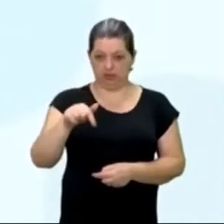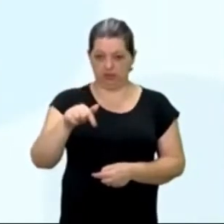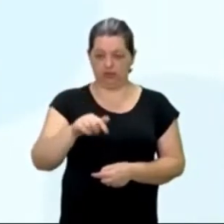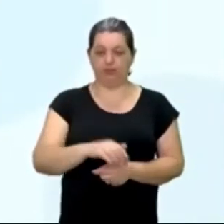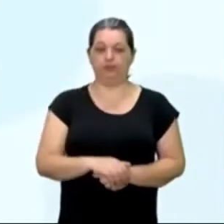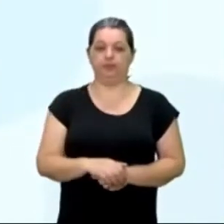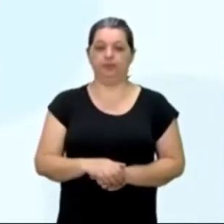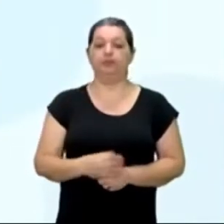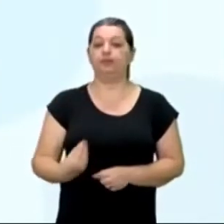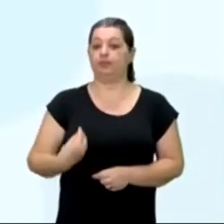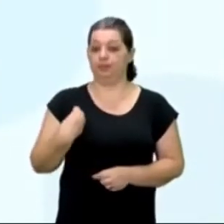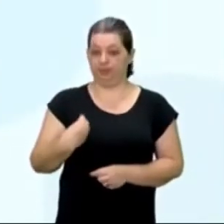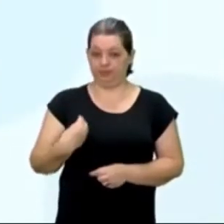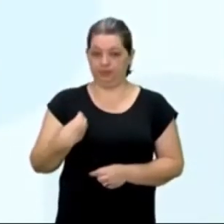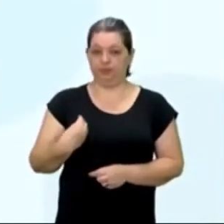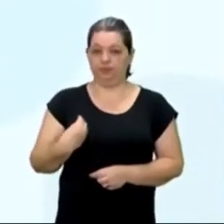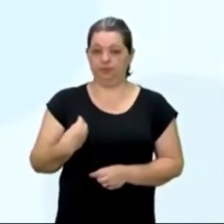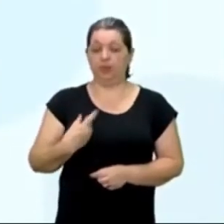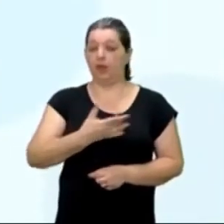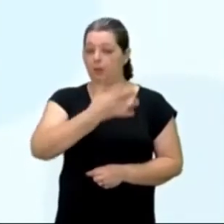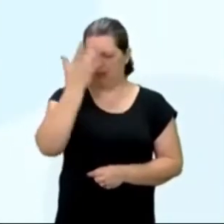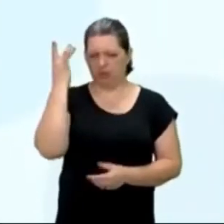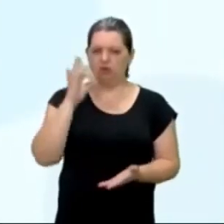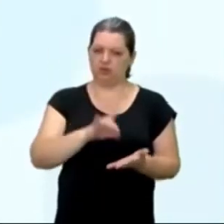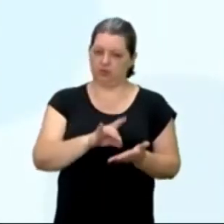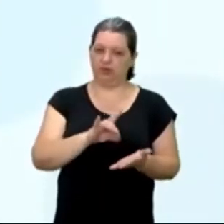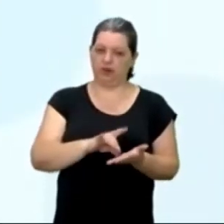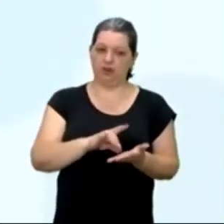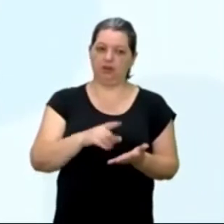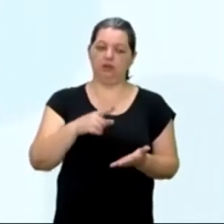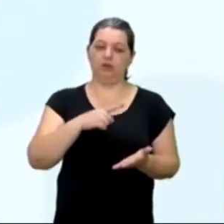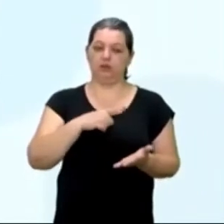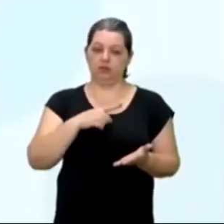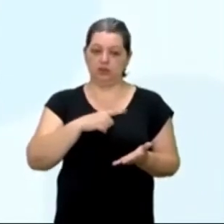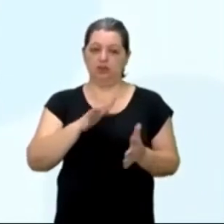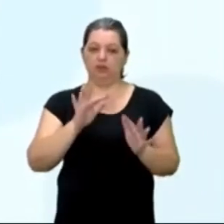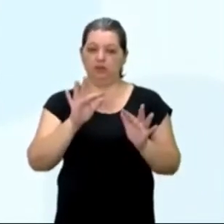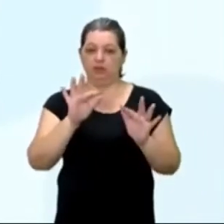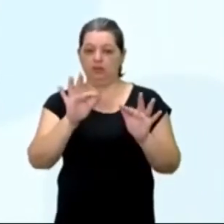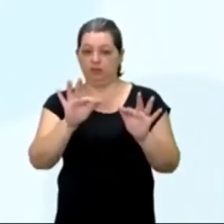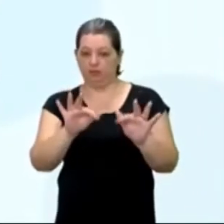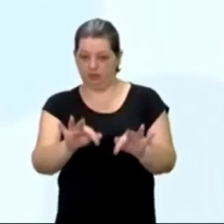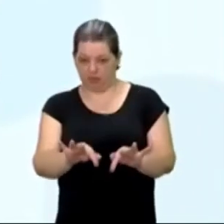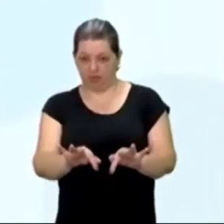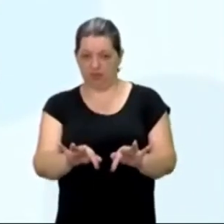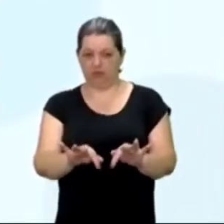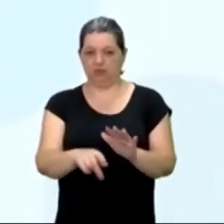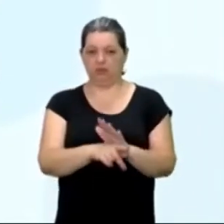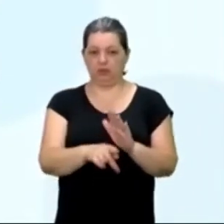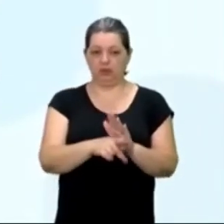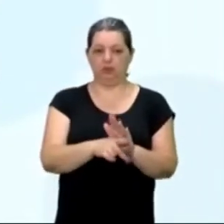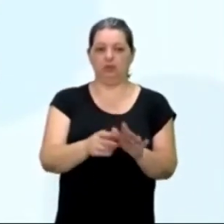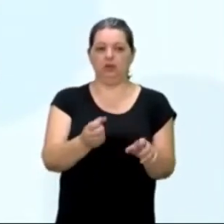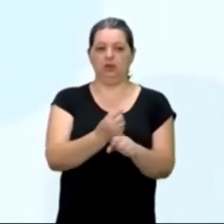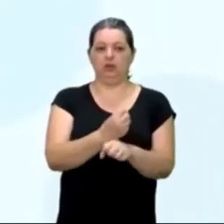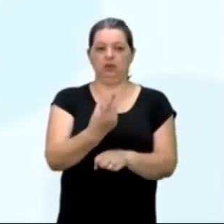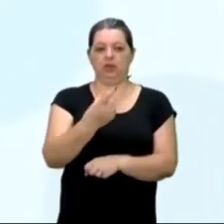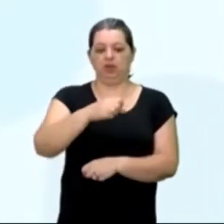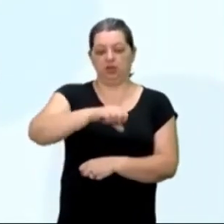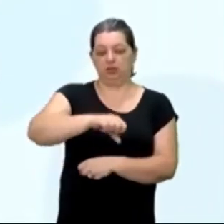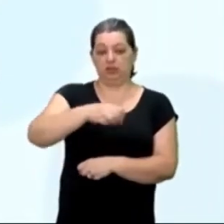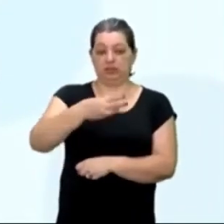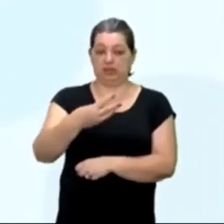que conviveu, com pessoas reais, e teve um fim real, no ano de, 1939,